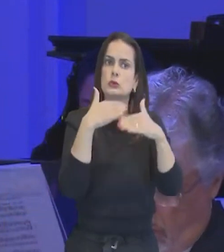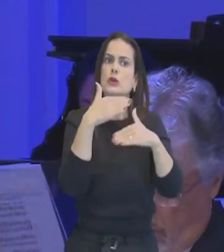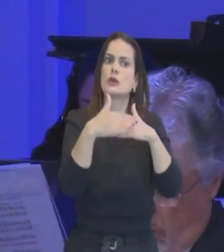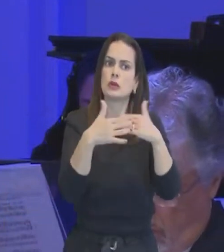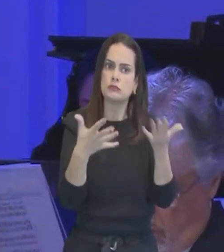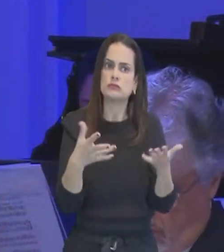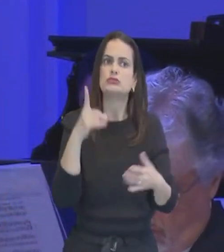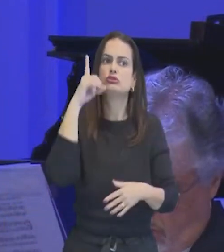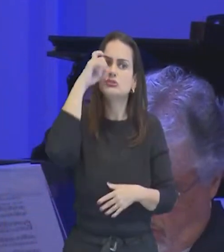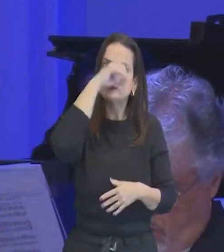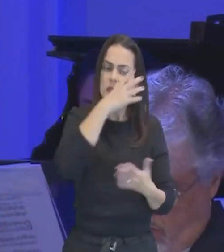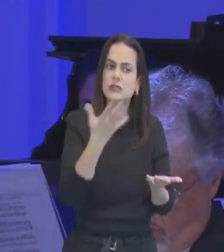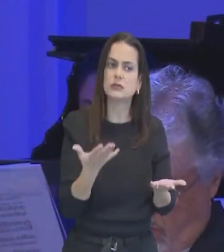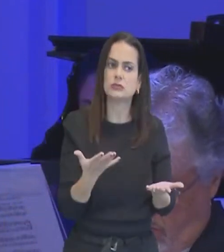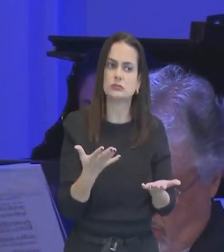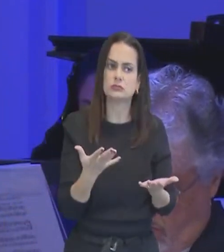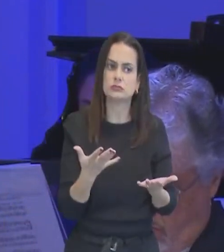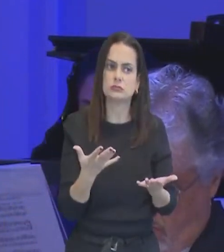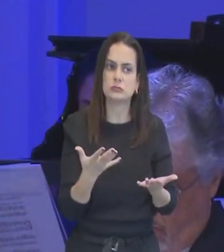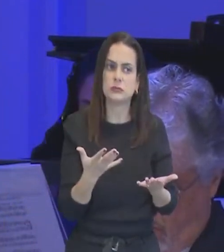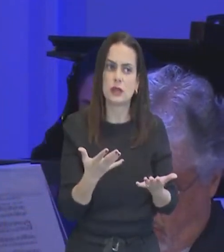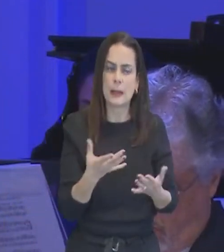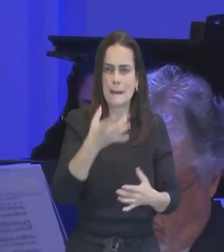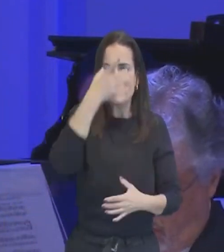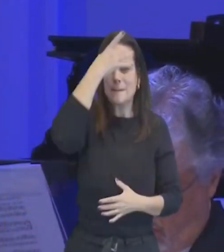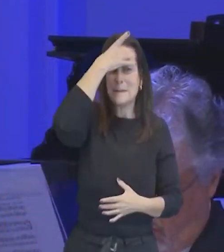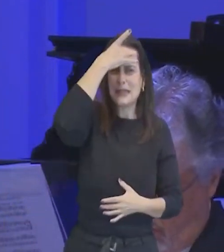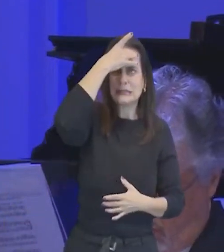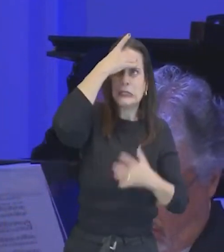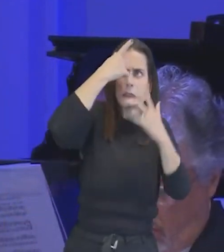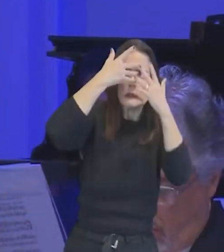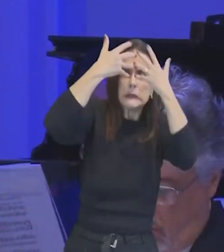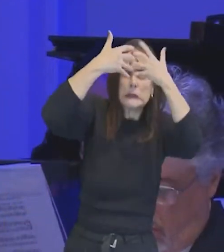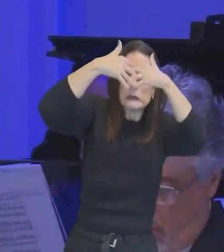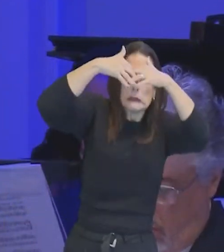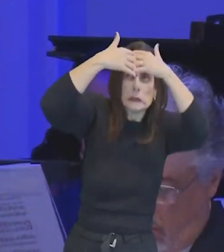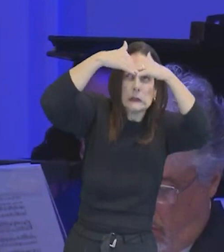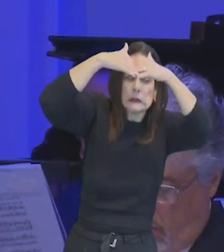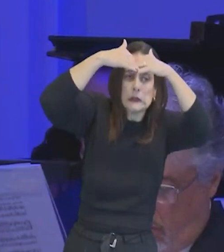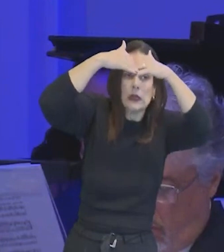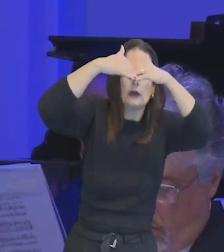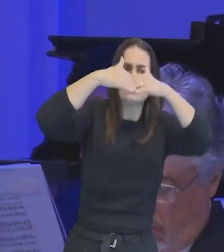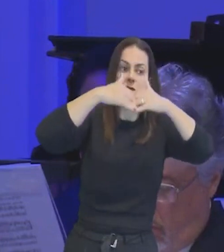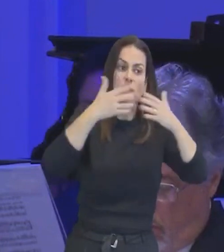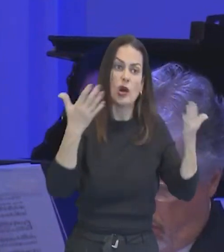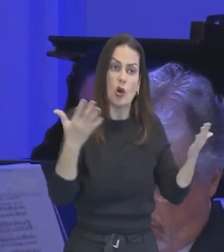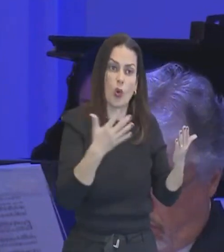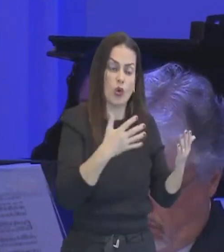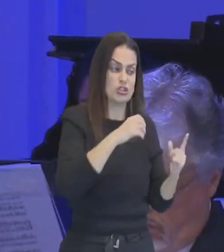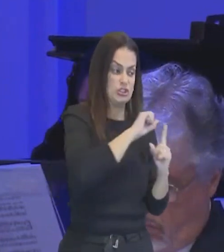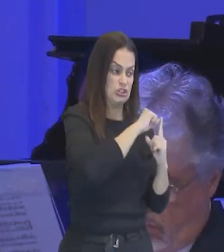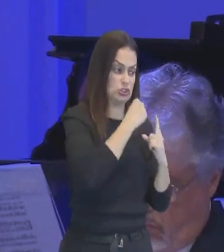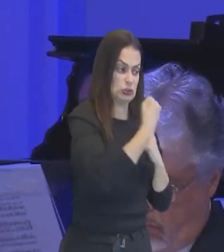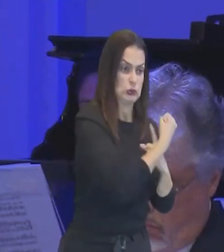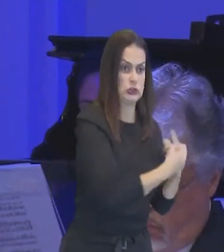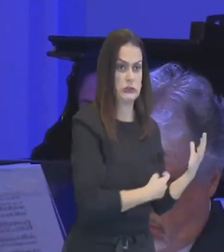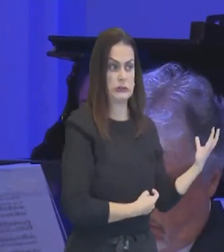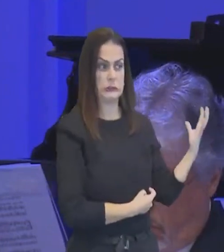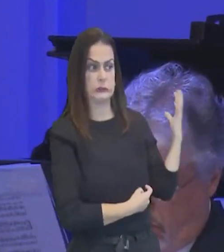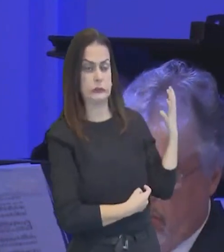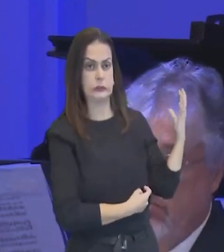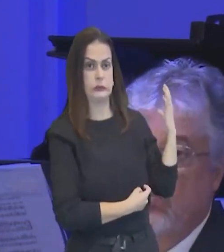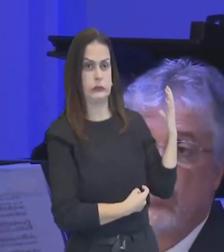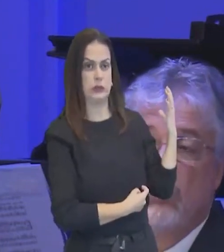é difícil, ainda mais na mentalidade dos nossos dias, na mente dos nossos dias, na sociedade dos nossos dias, é